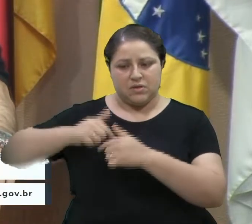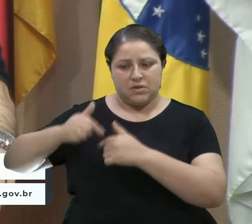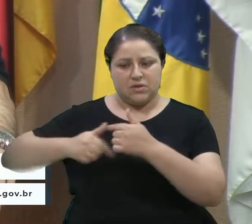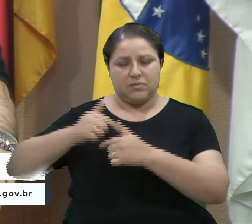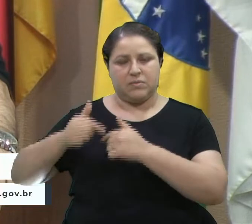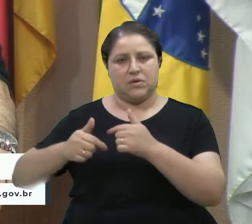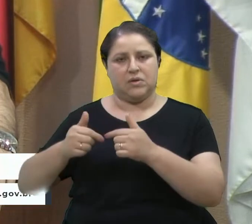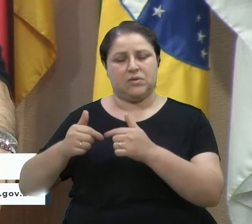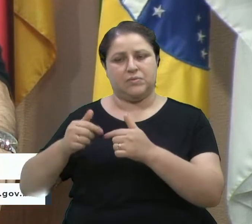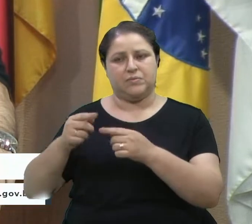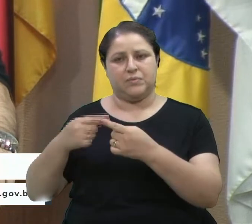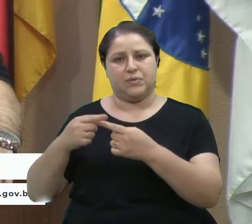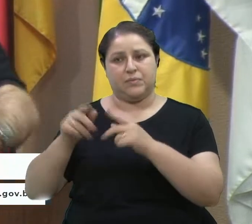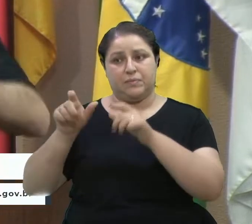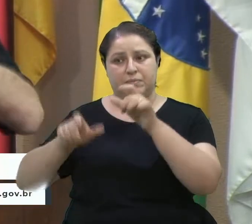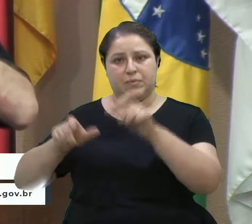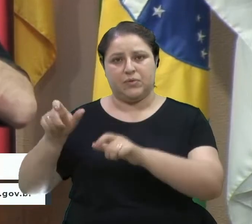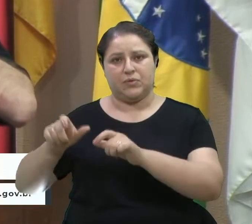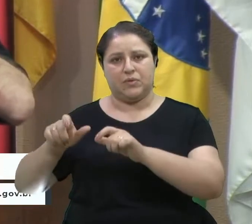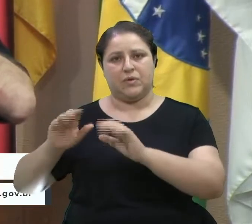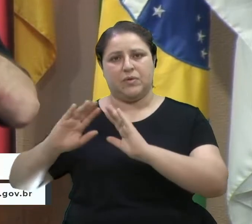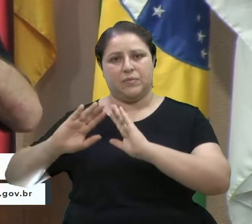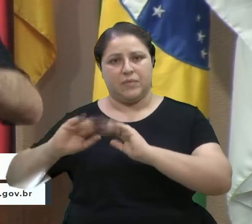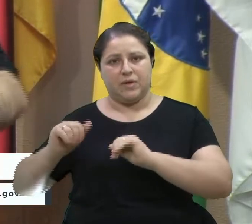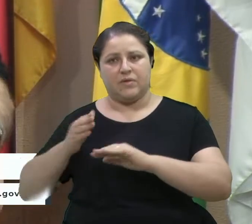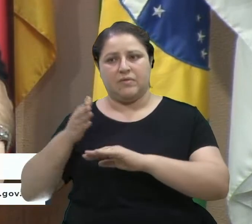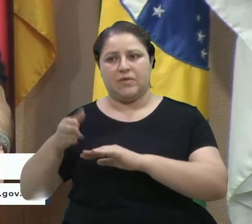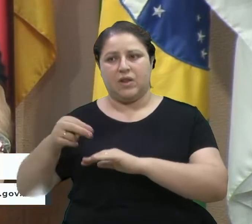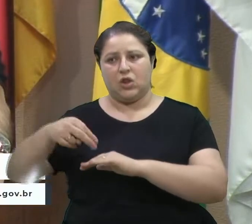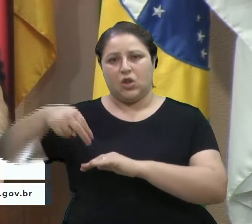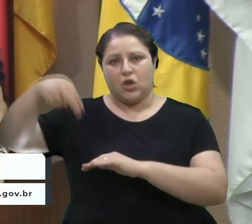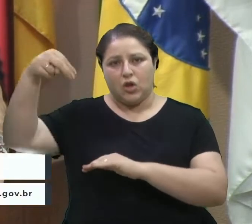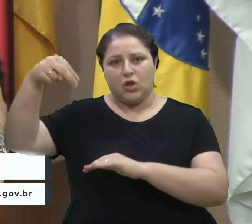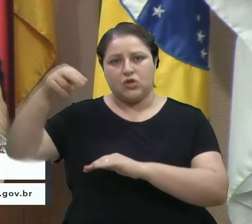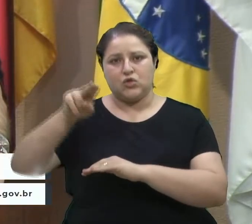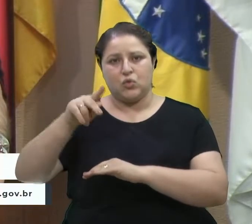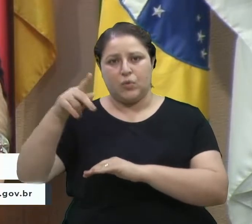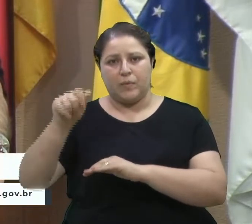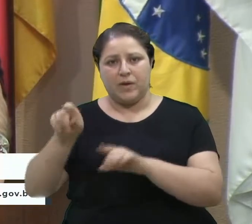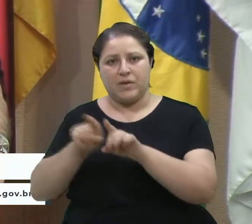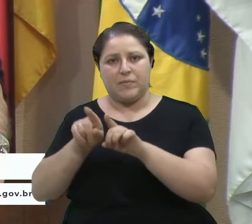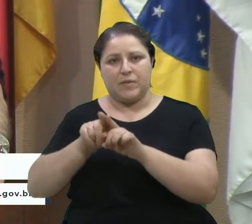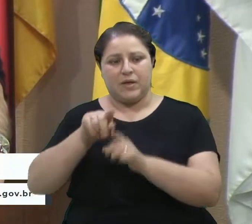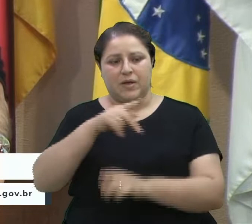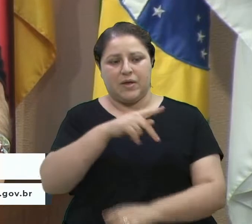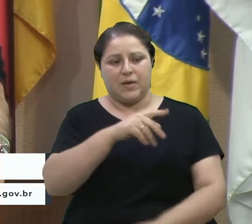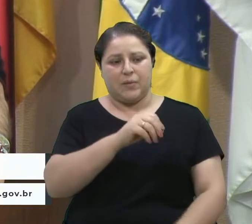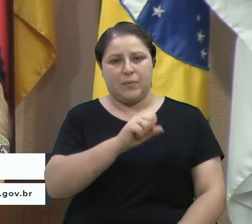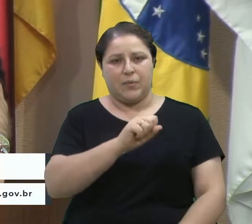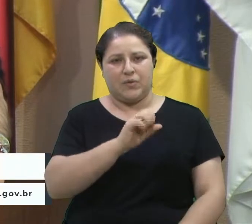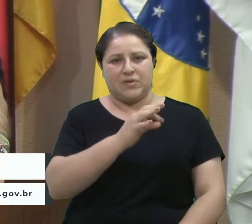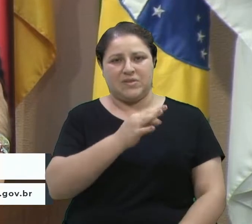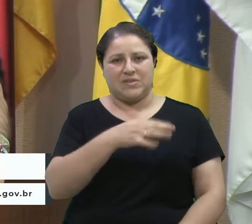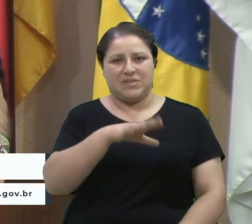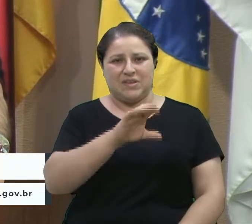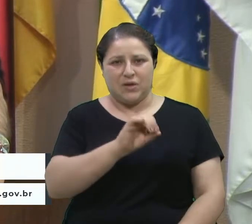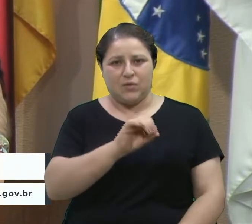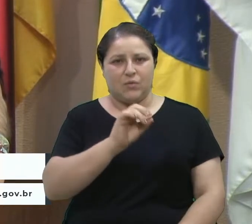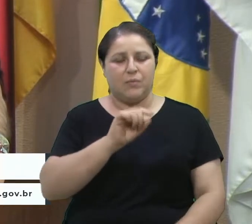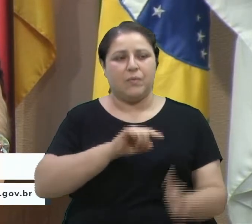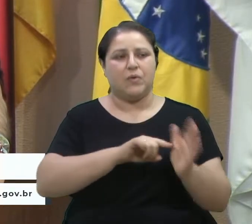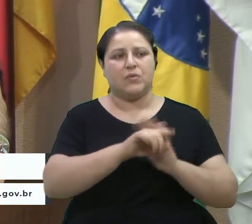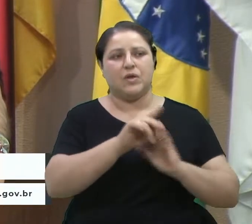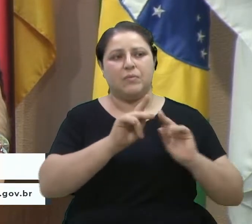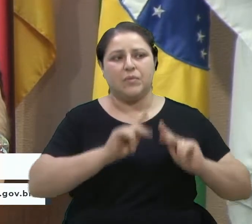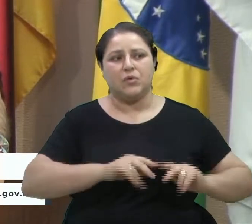pedir para o pessoal ir até a UPAs, Zona Norte, tanto no postão também, pedir para o pessoal como estava o atendimento e etc. Ontem, quando eram